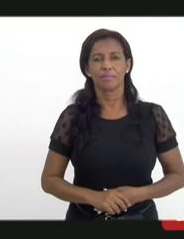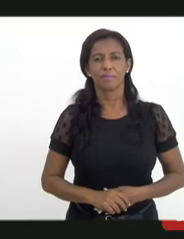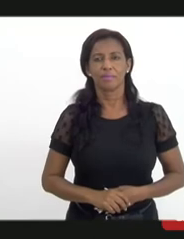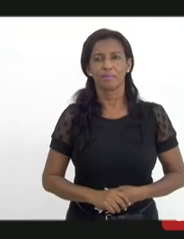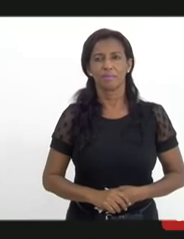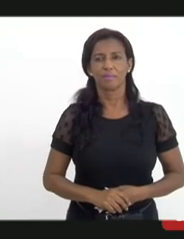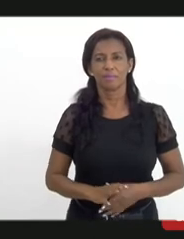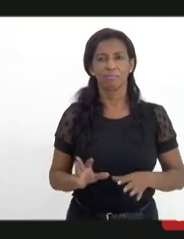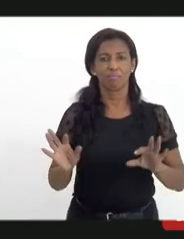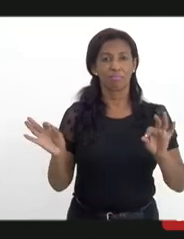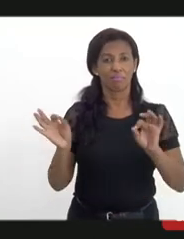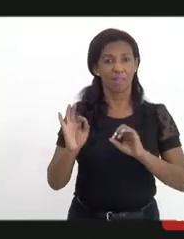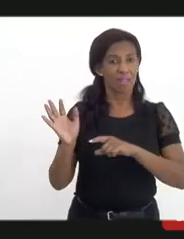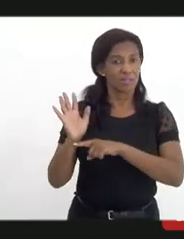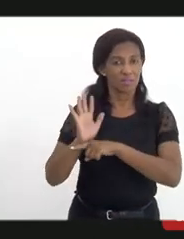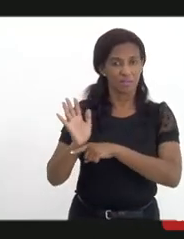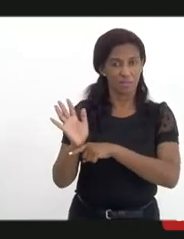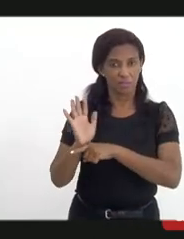nem o vídeo.